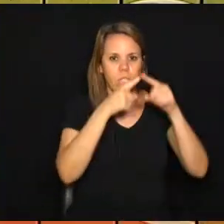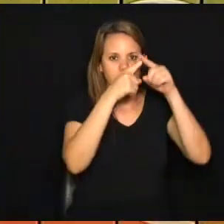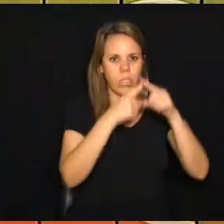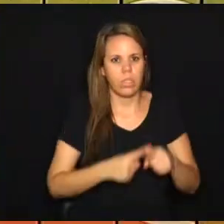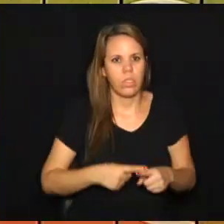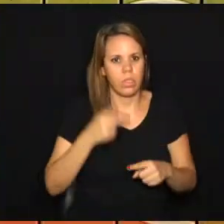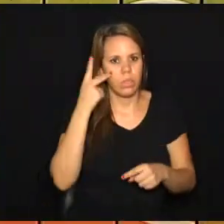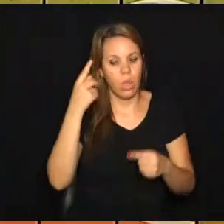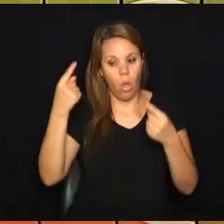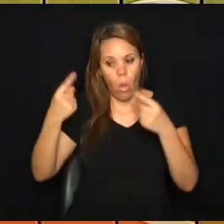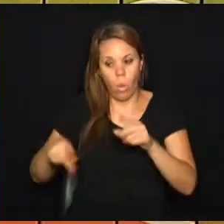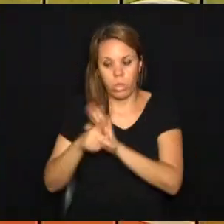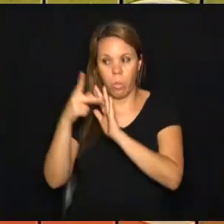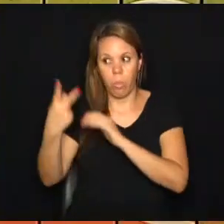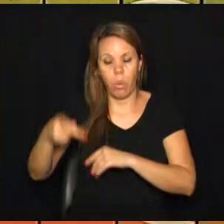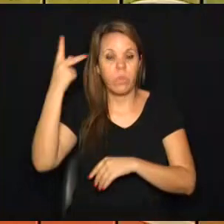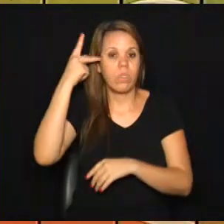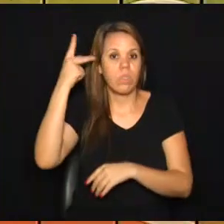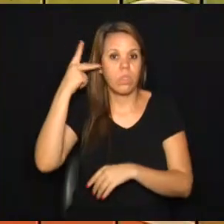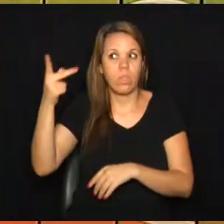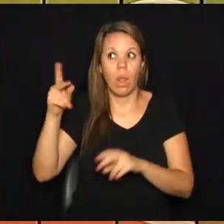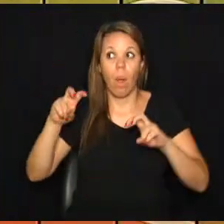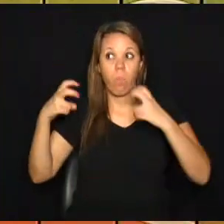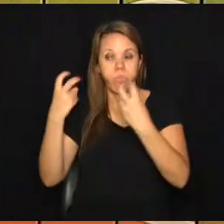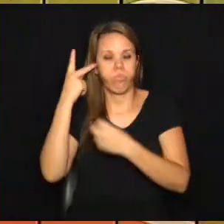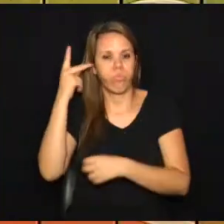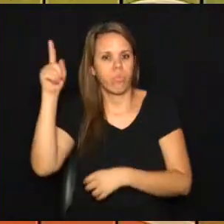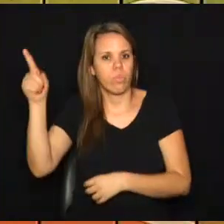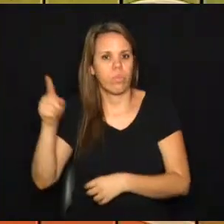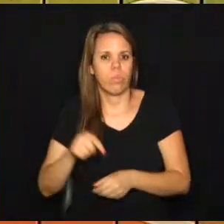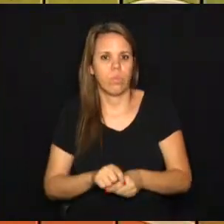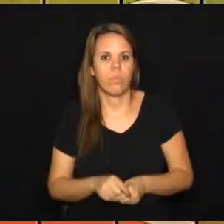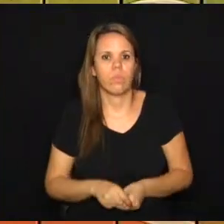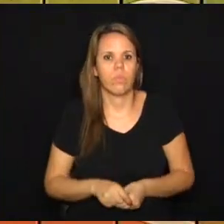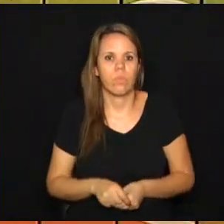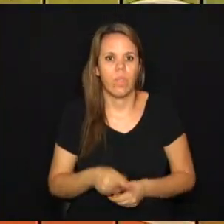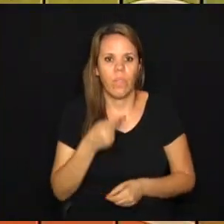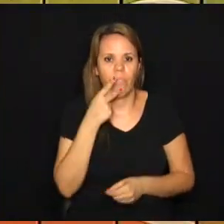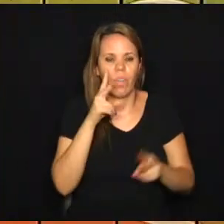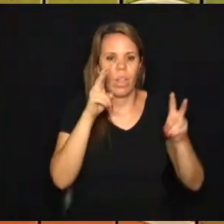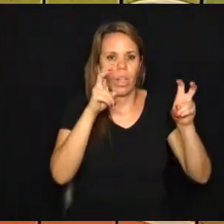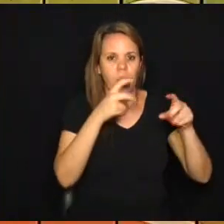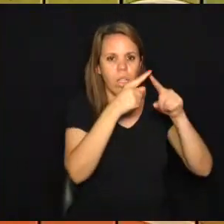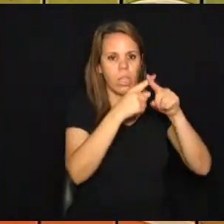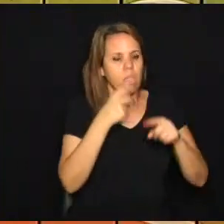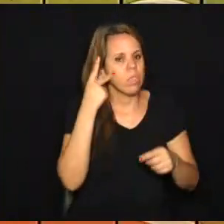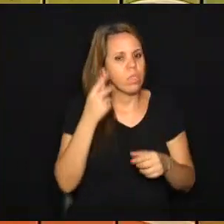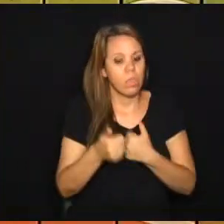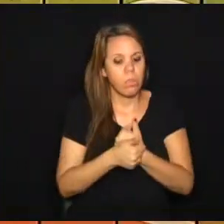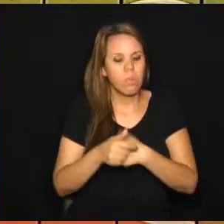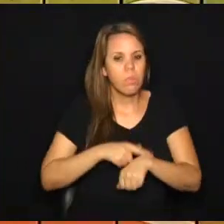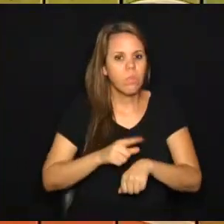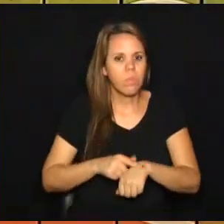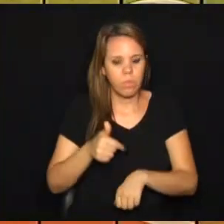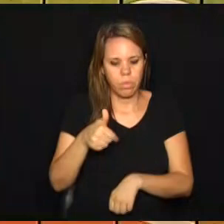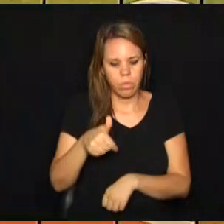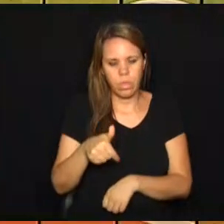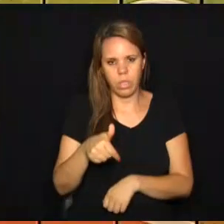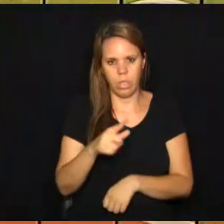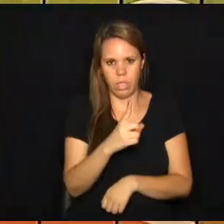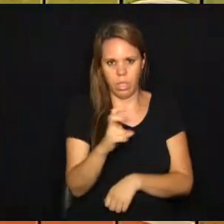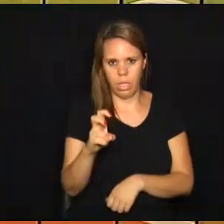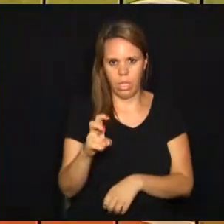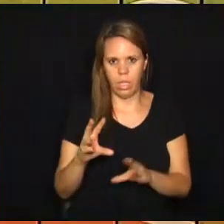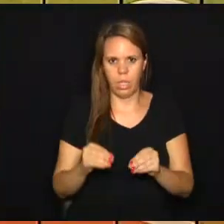Paulista contra o São Paulo, lá no Morumbi. Por falar em Paulistão, hoje e daqui a pouco, 7h15 da noite,